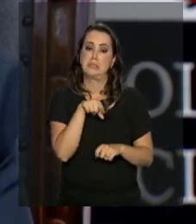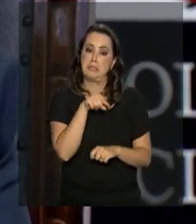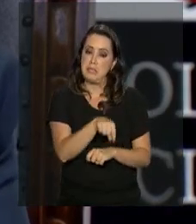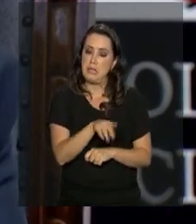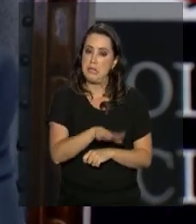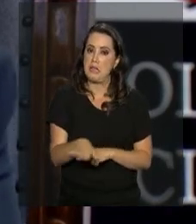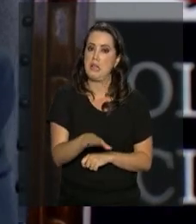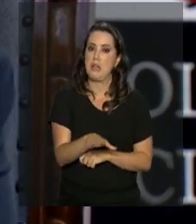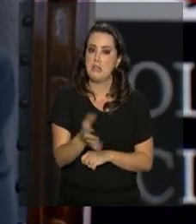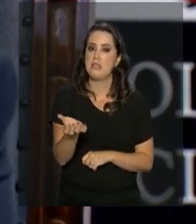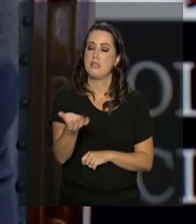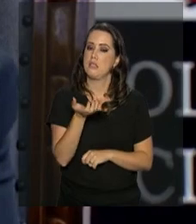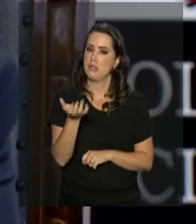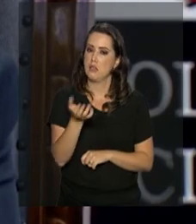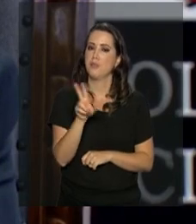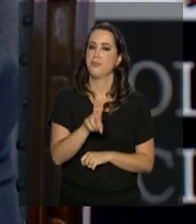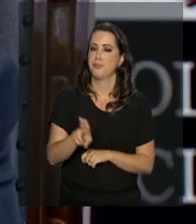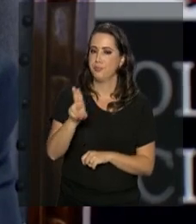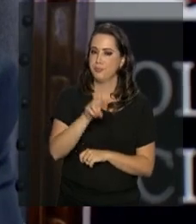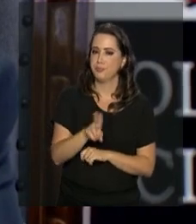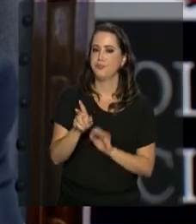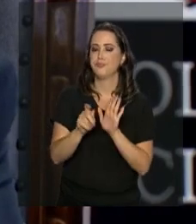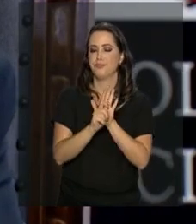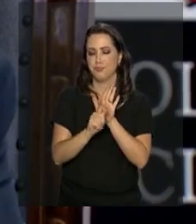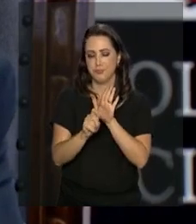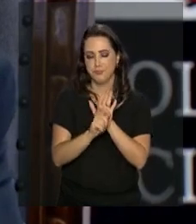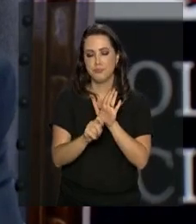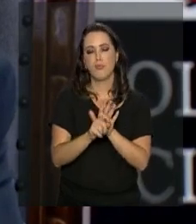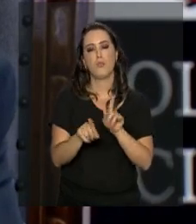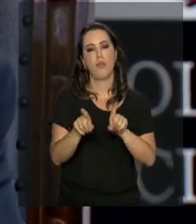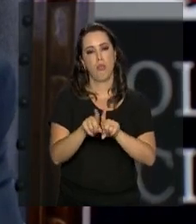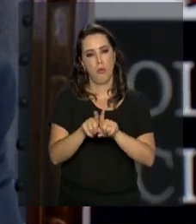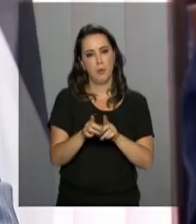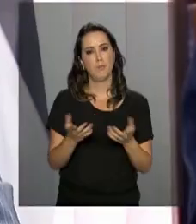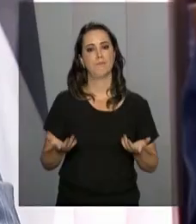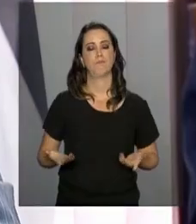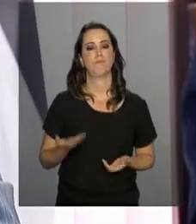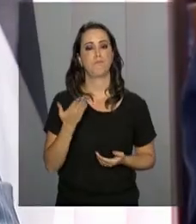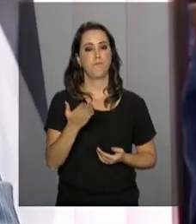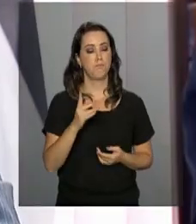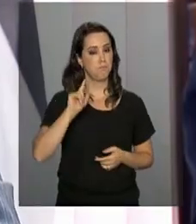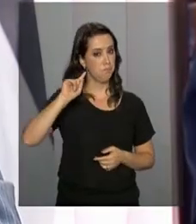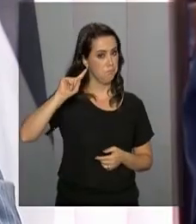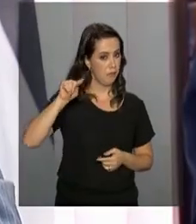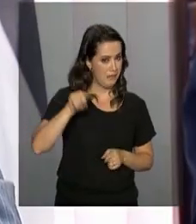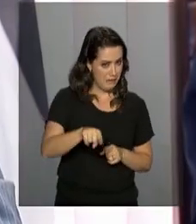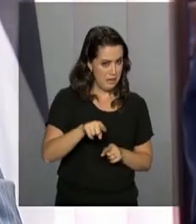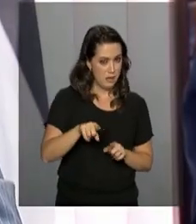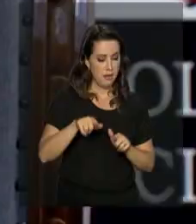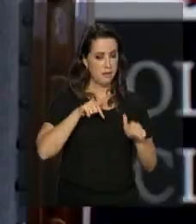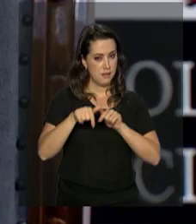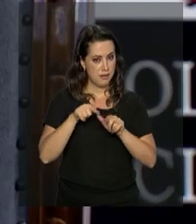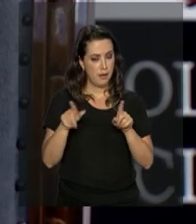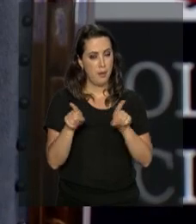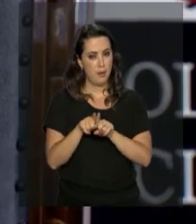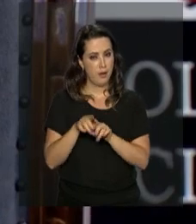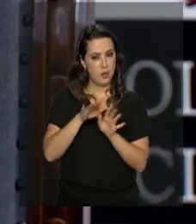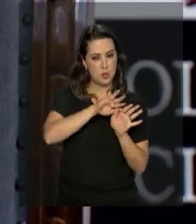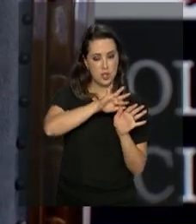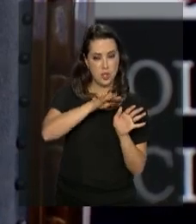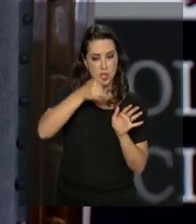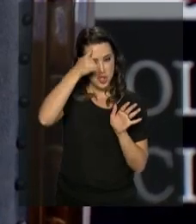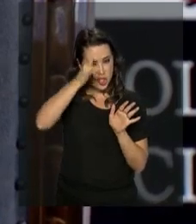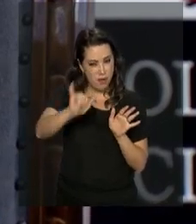passem a serem usuários de drogas. Além desse trabalho de repressão